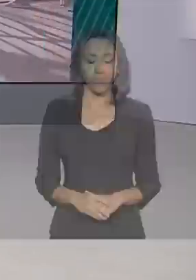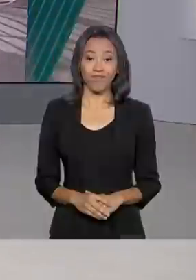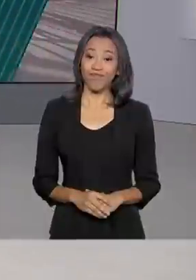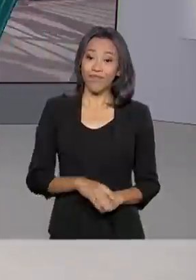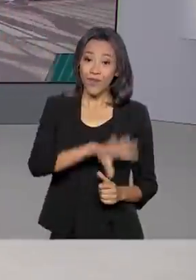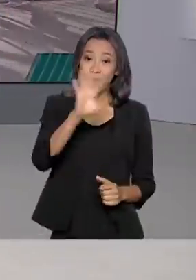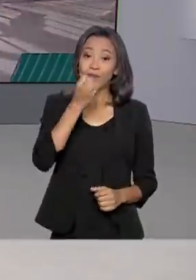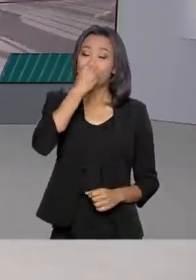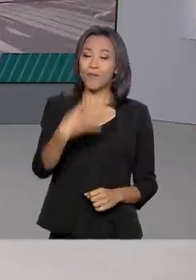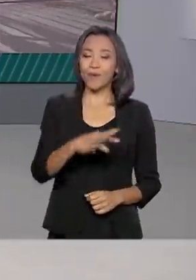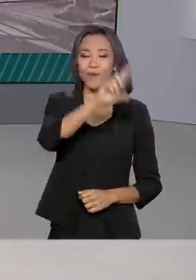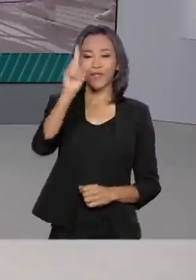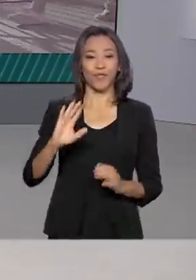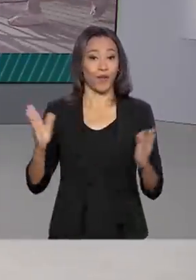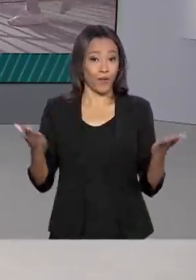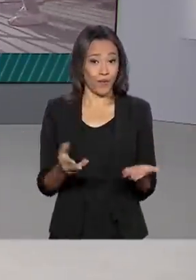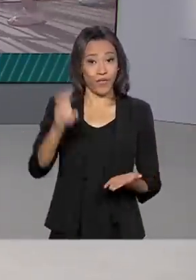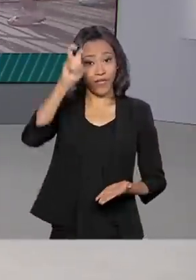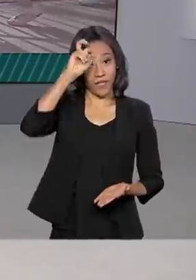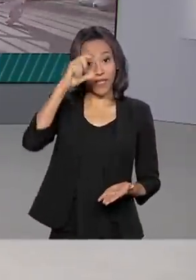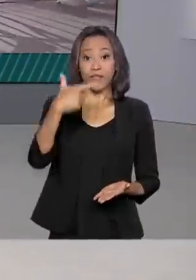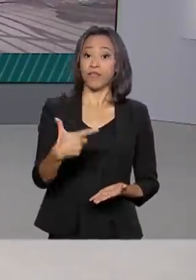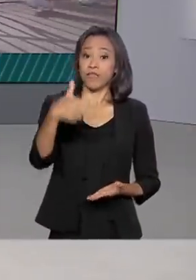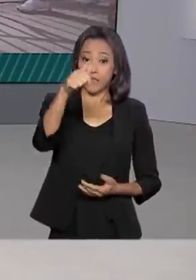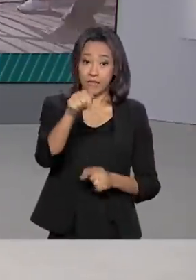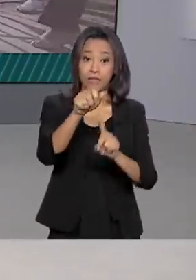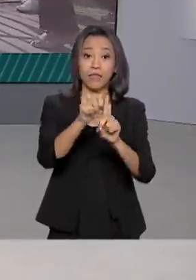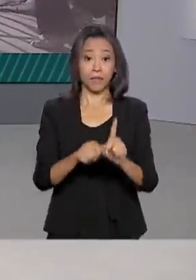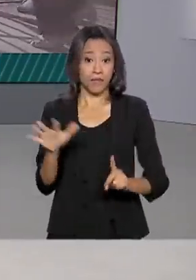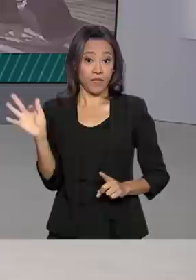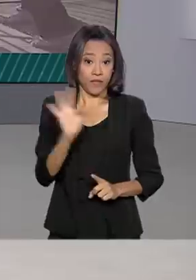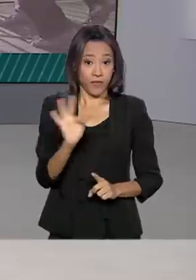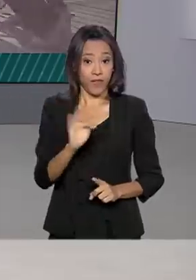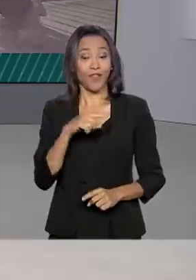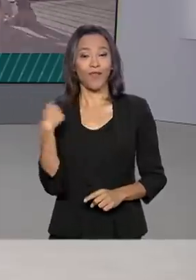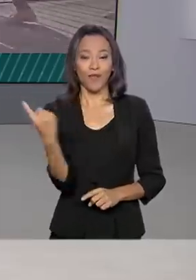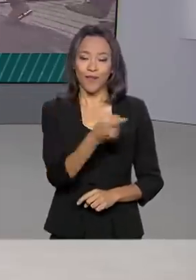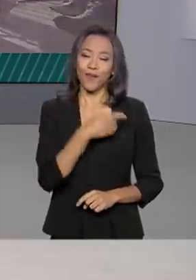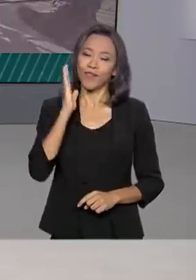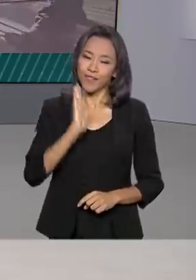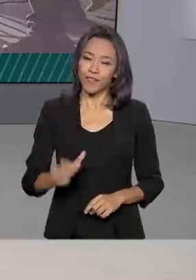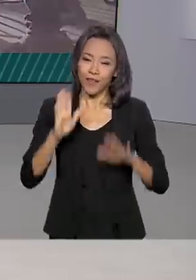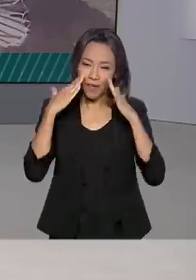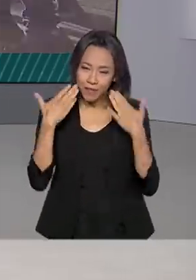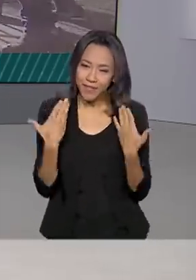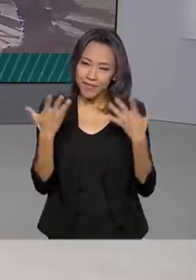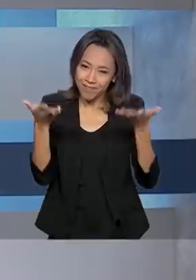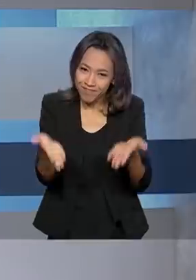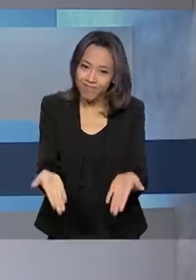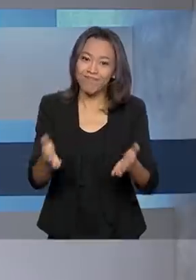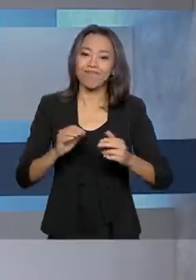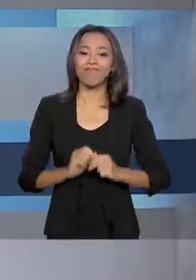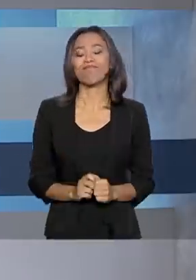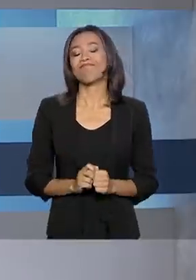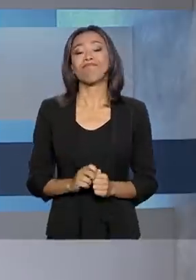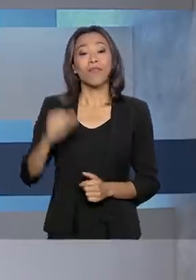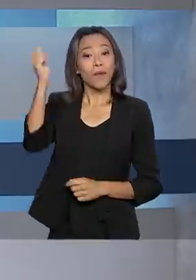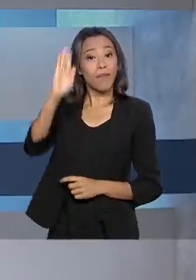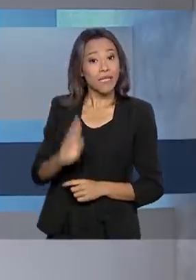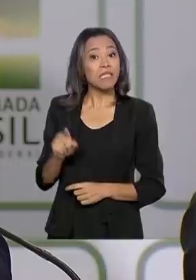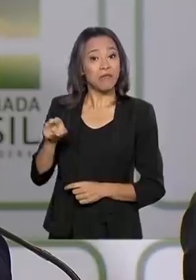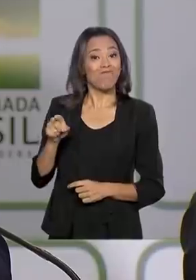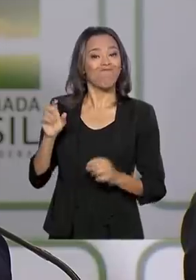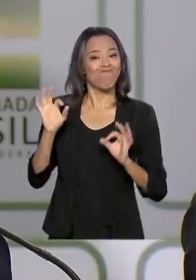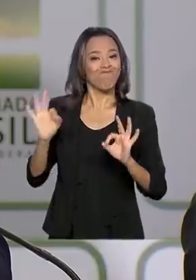Olá, bom dia. Hoje é quinta-feira, 27 de fevereiro. Já estamos no ar com o Brasil em dia. Brasil confirma